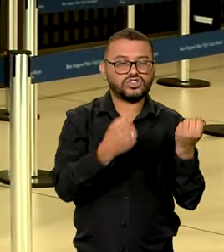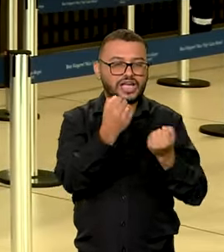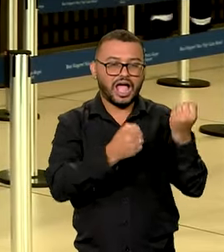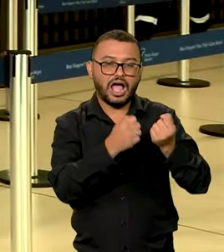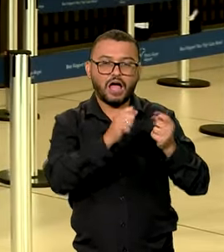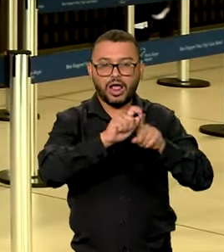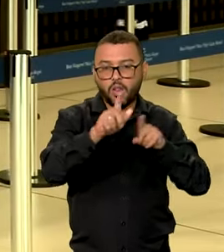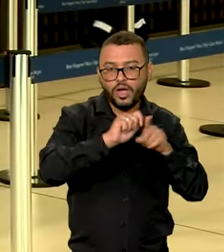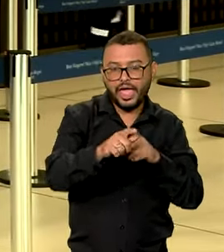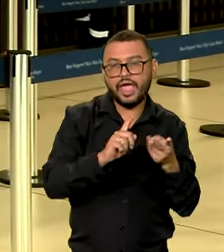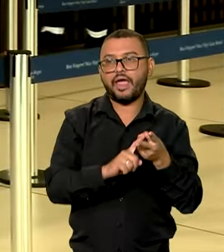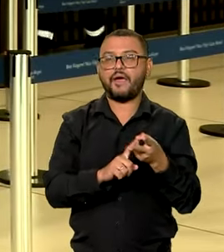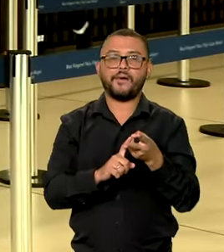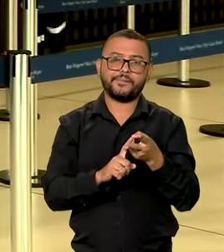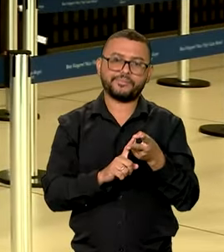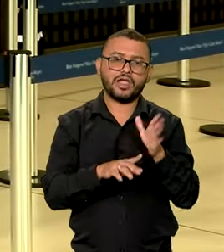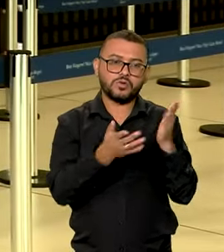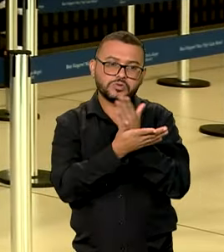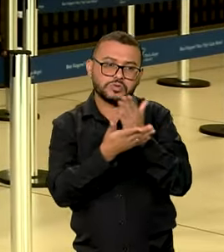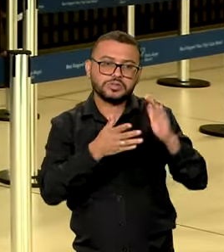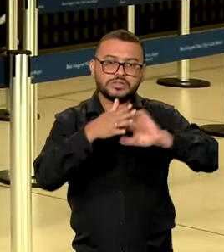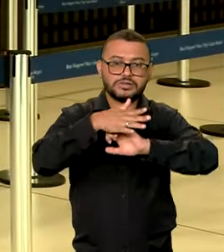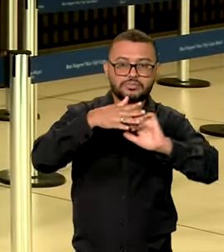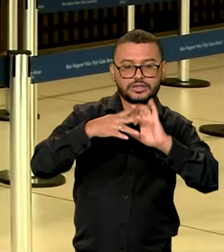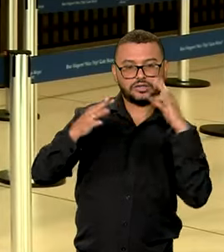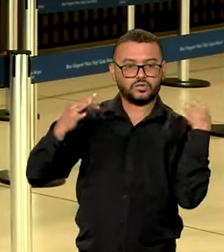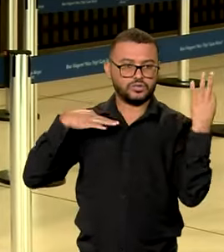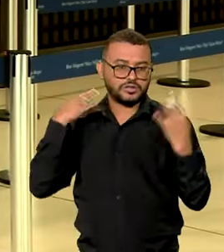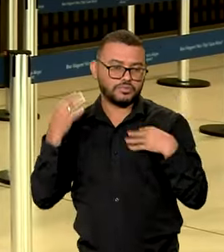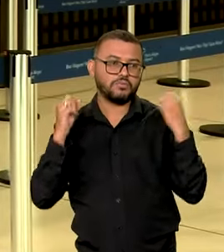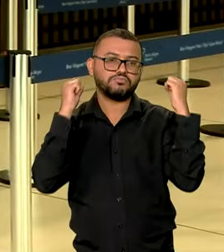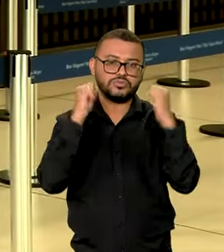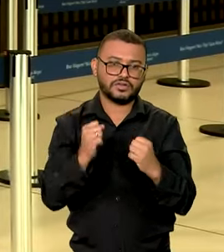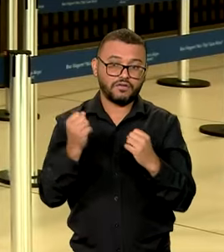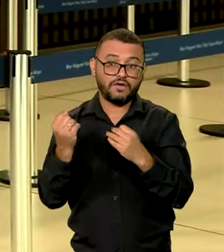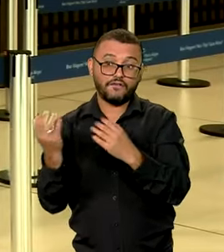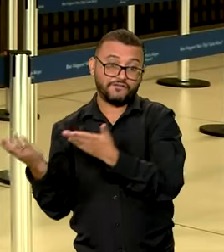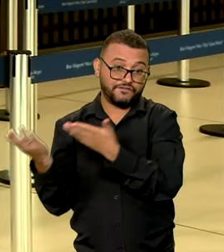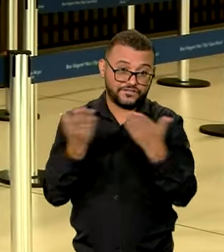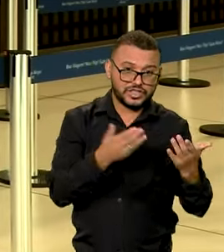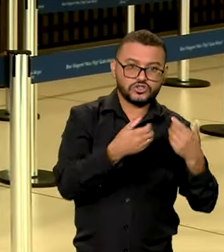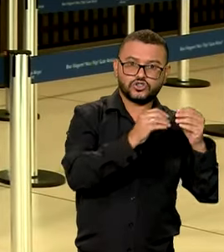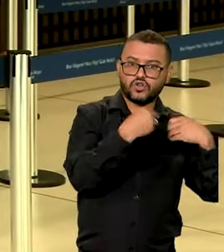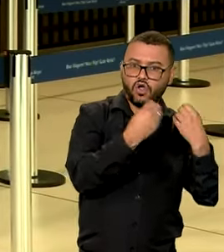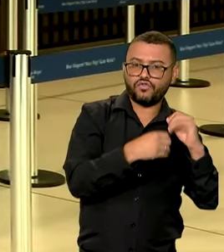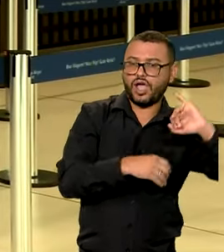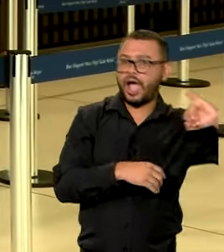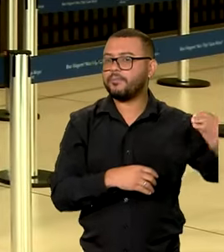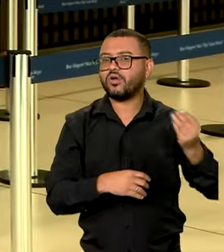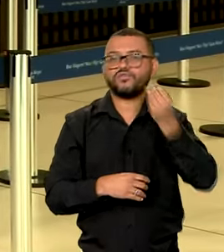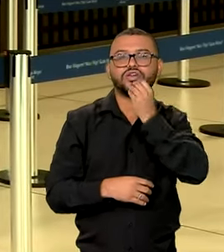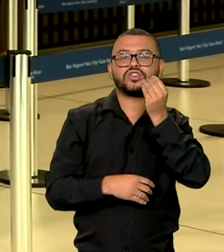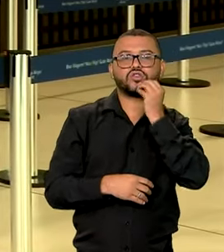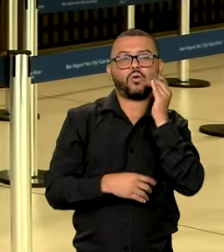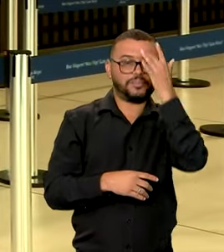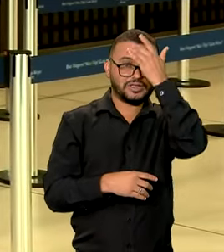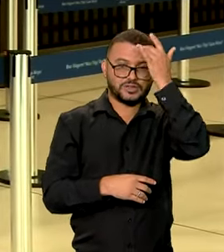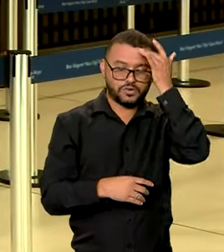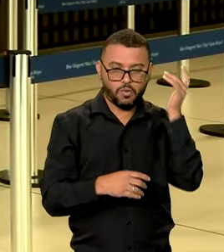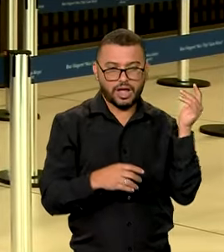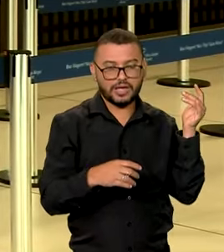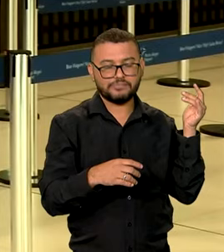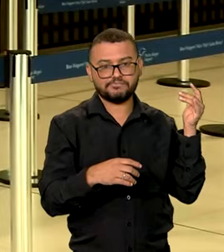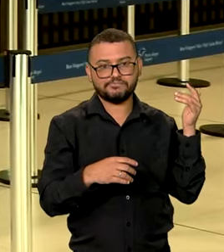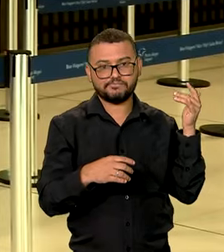Nós estamos também conversando com algumas empresas de turismo também, para que venha ao shopping, para poder aproveitar esse público do embarque e desembarque.